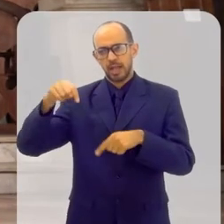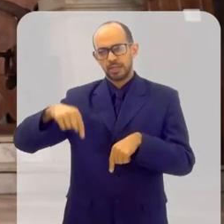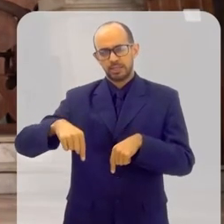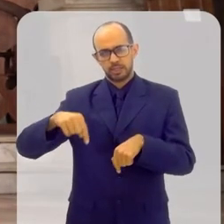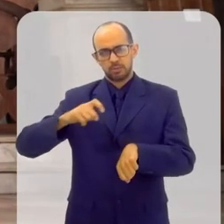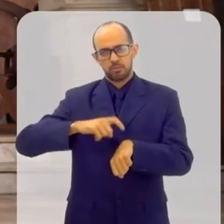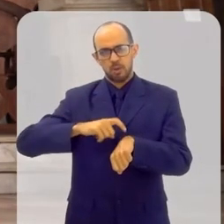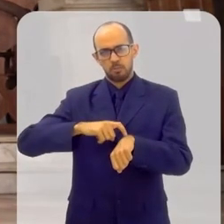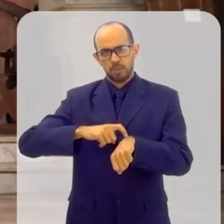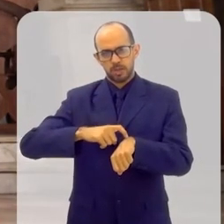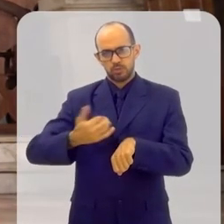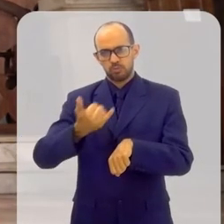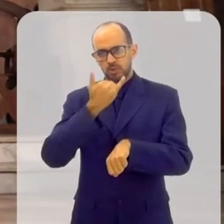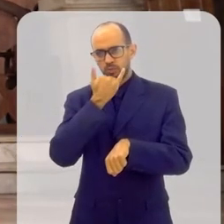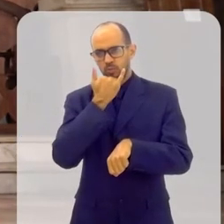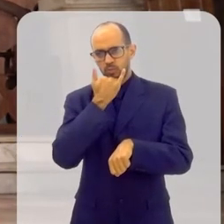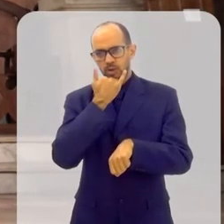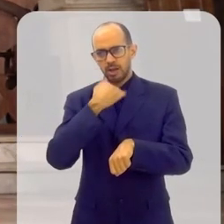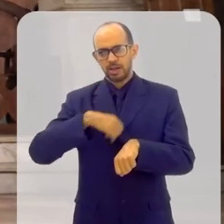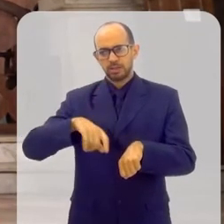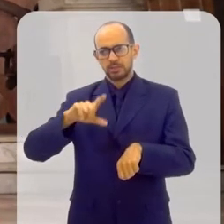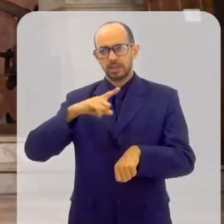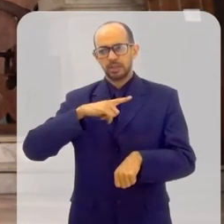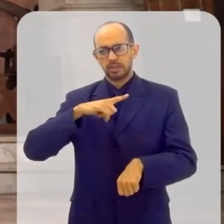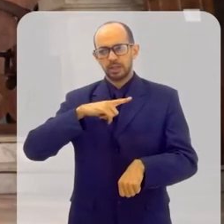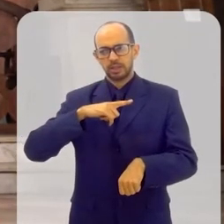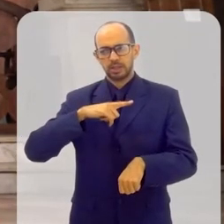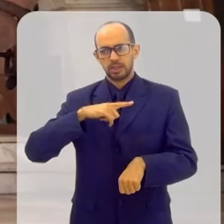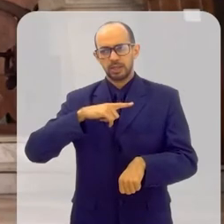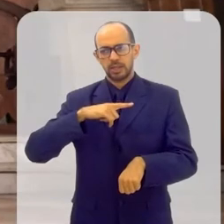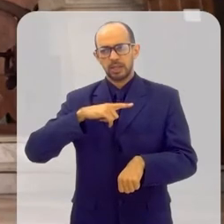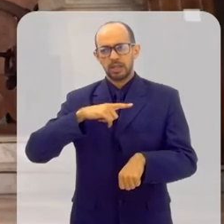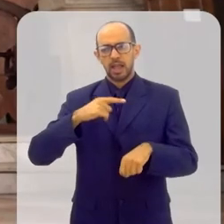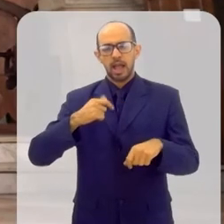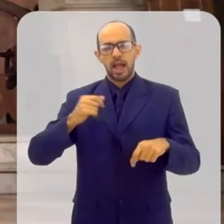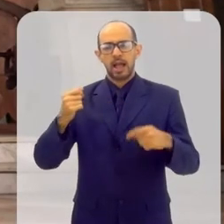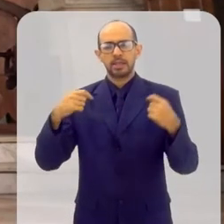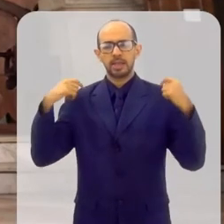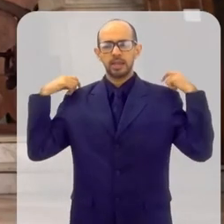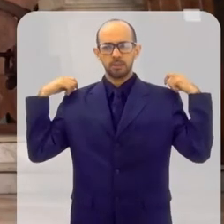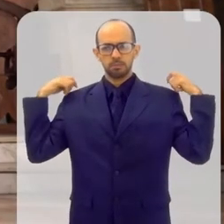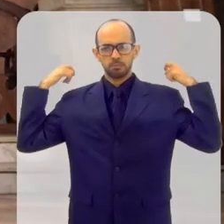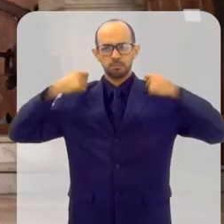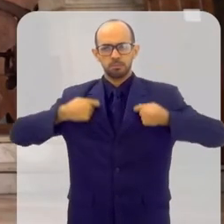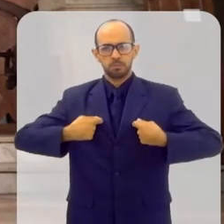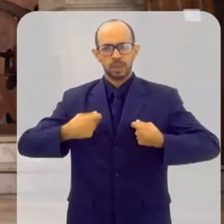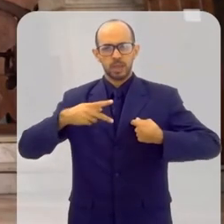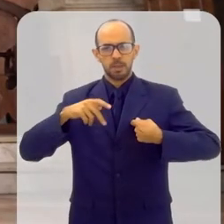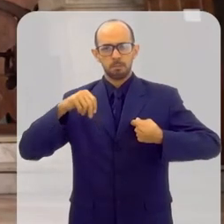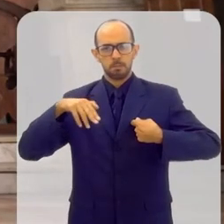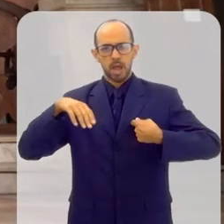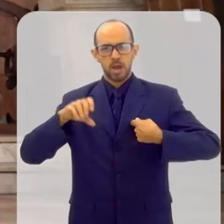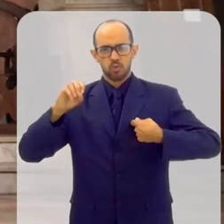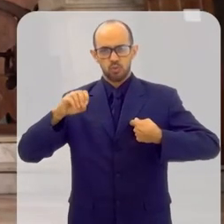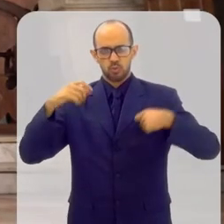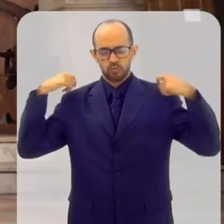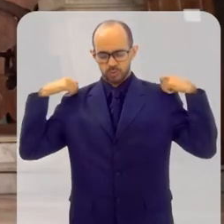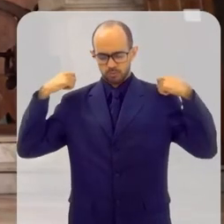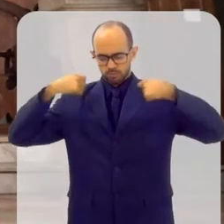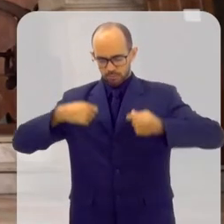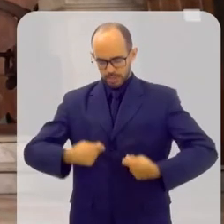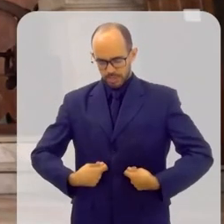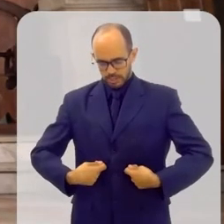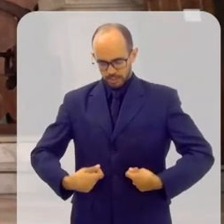absolver, o padre pega a ponta da sua estola, que é aquele pano, aquele